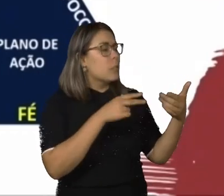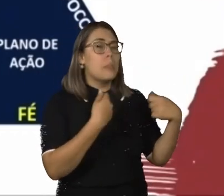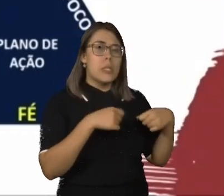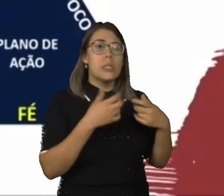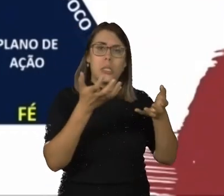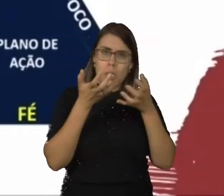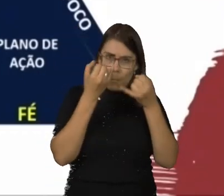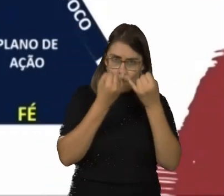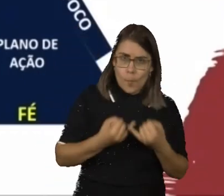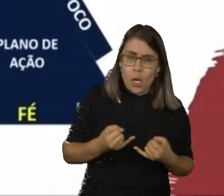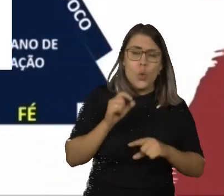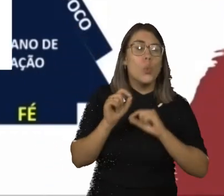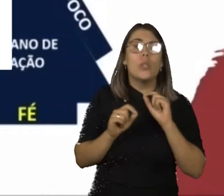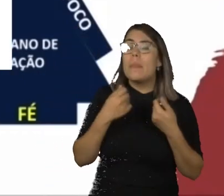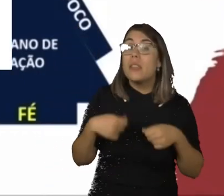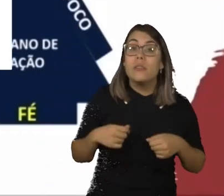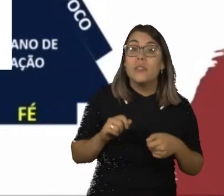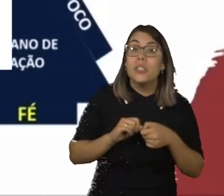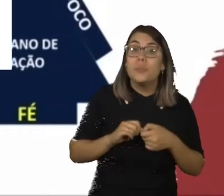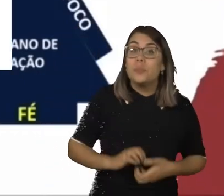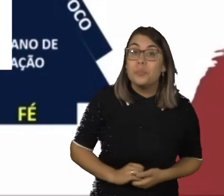Você quer emagrecer 10 quilos? O você precisa fazer?